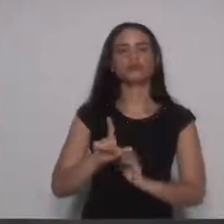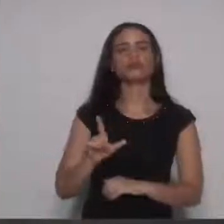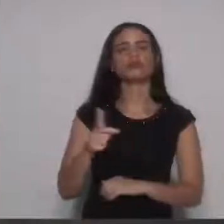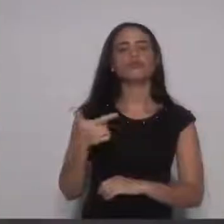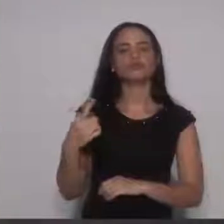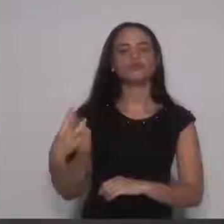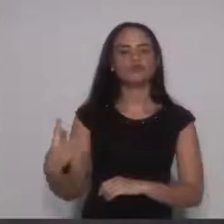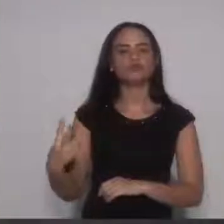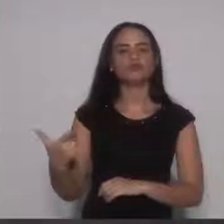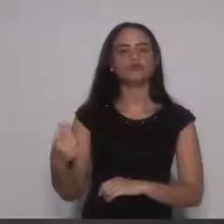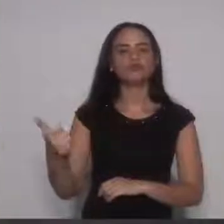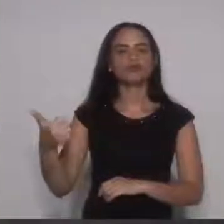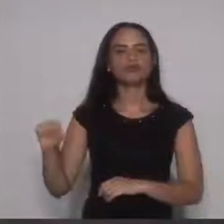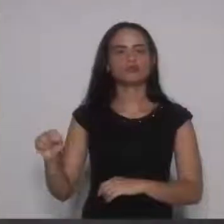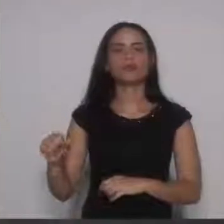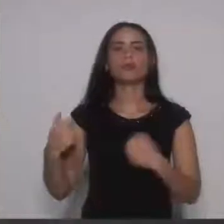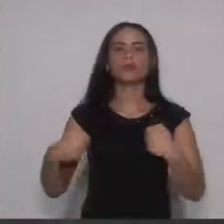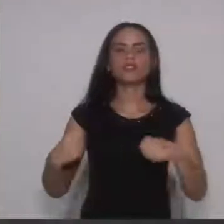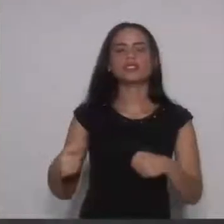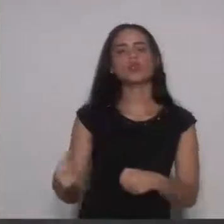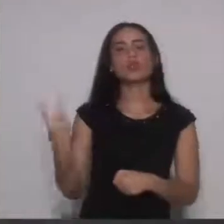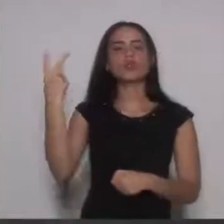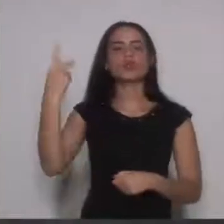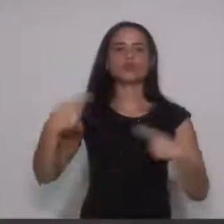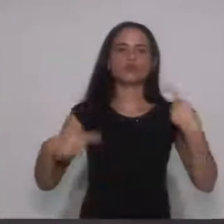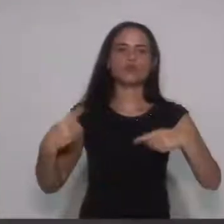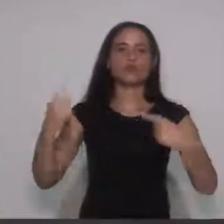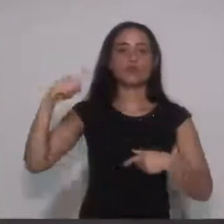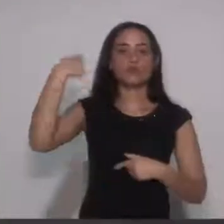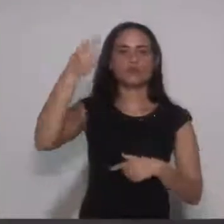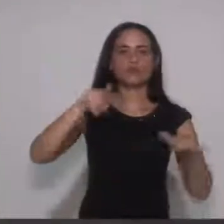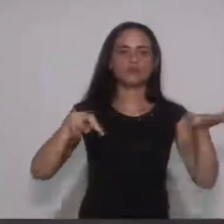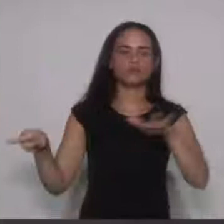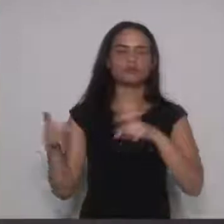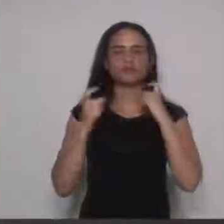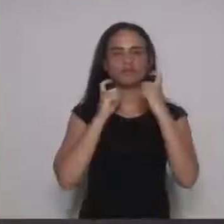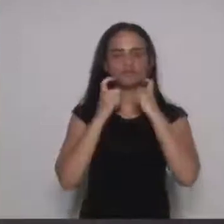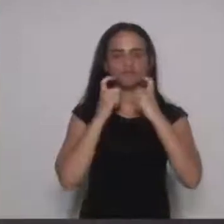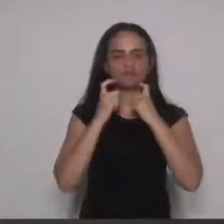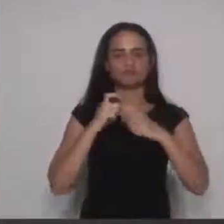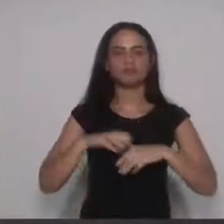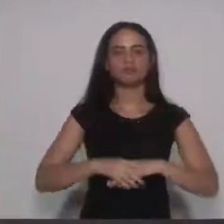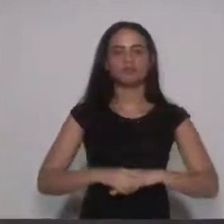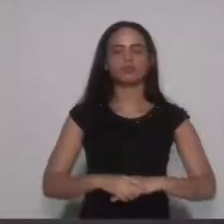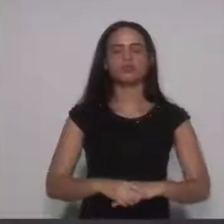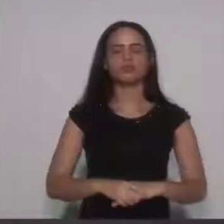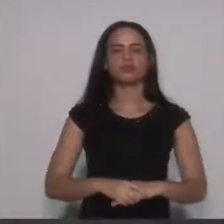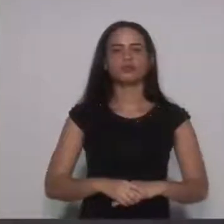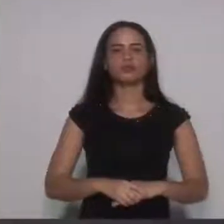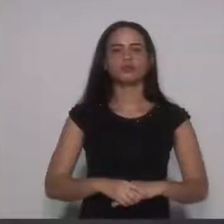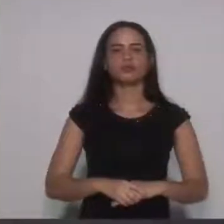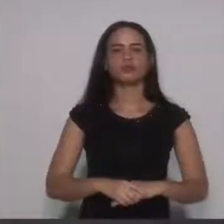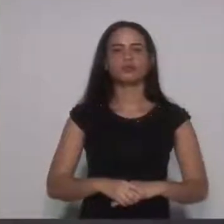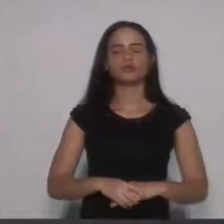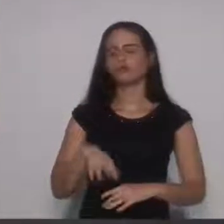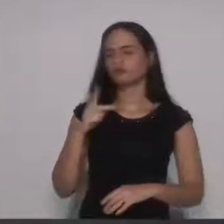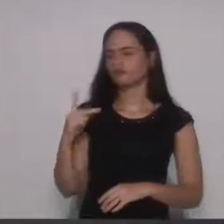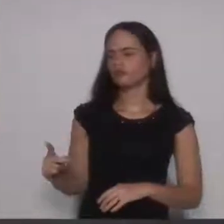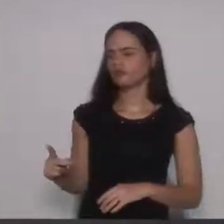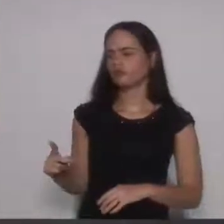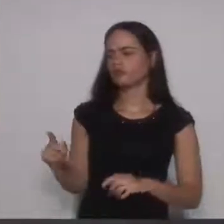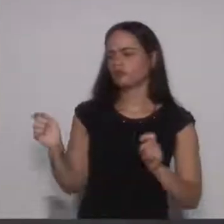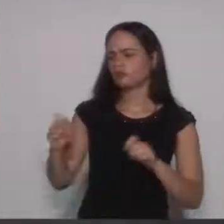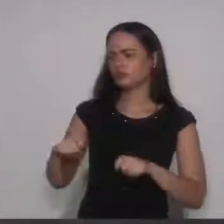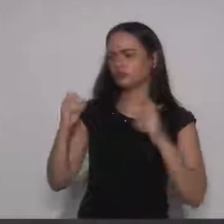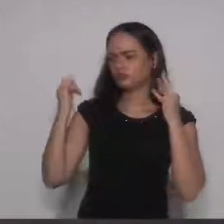mesmo submetido ao segundo turno de discussão na próxima sessão ordinária. Senhor presidente, eu posso justificar o